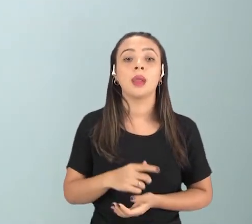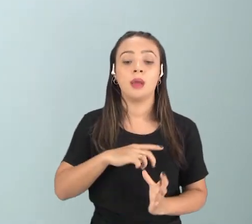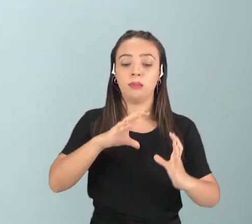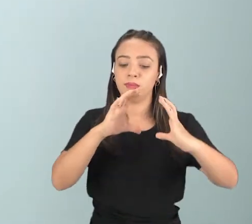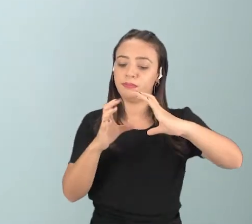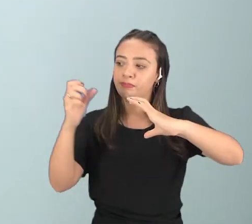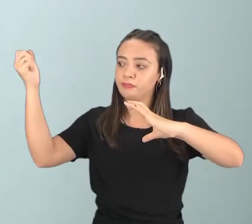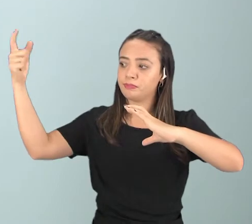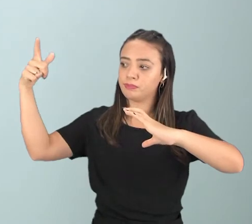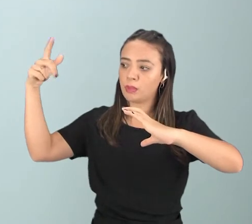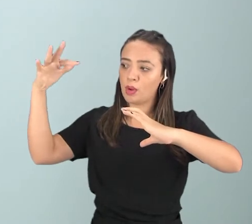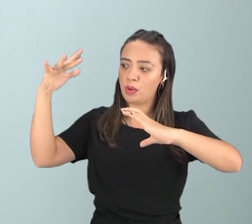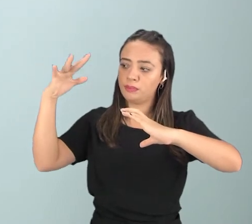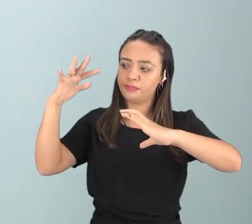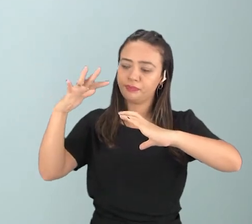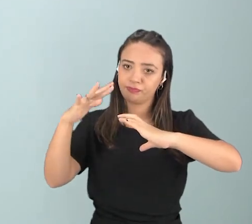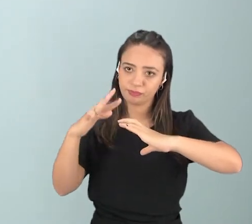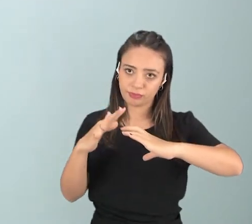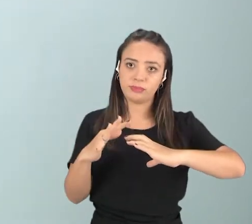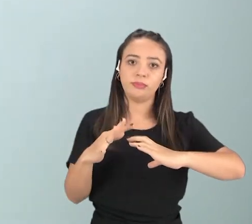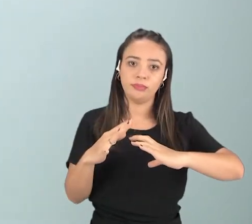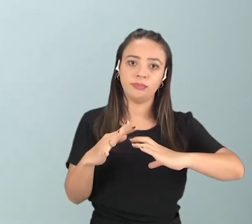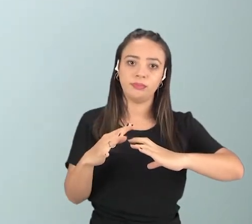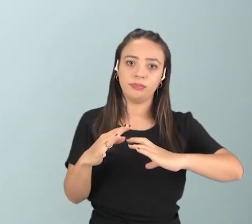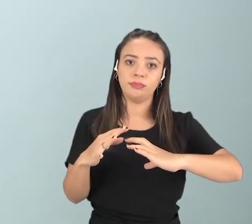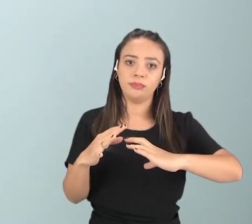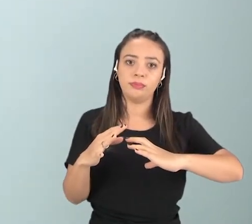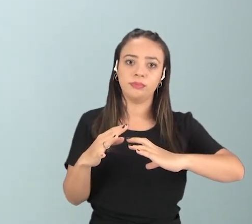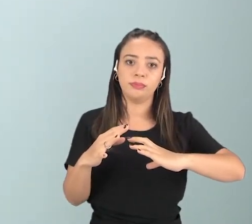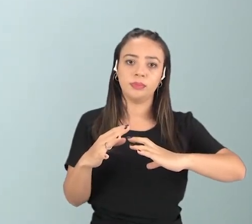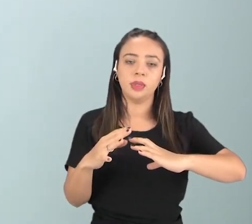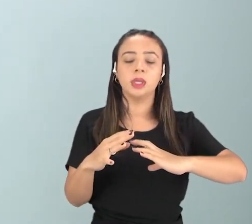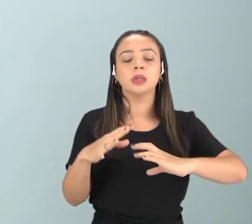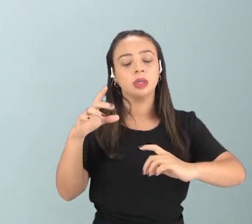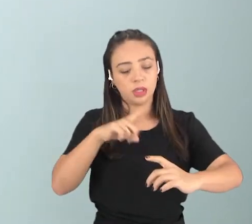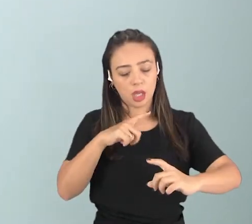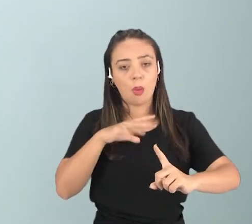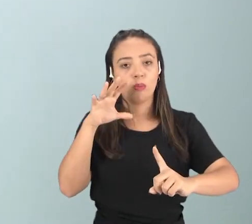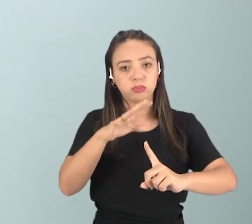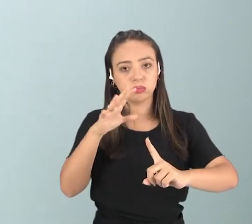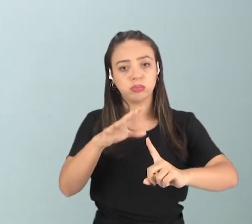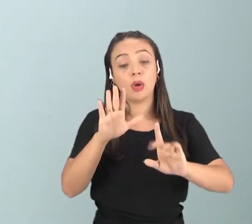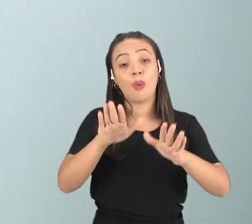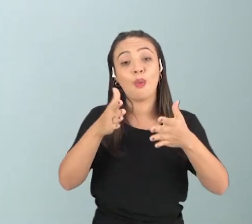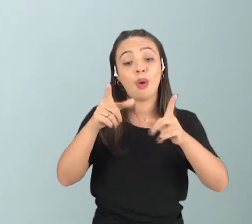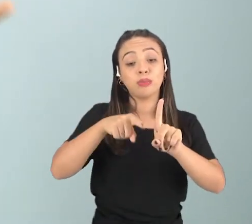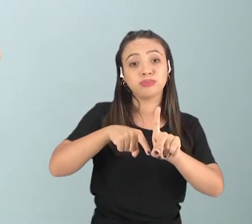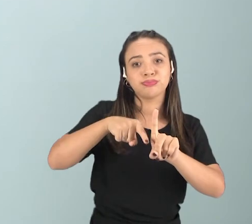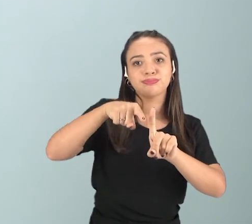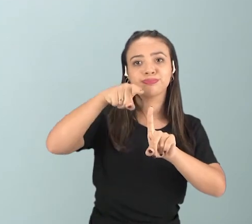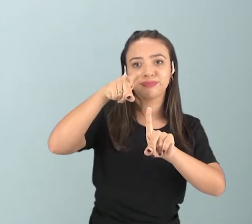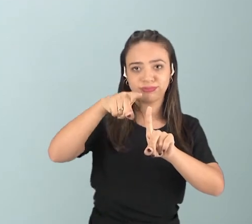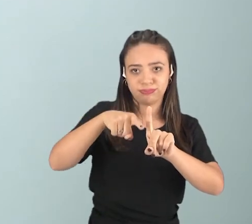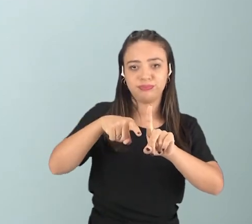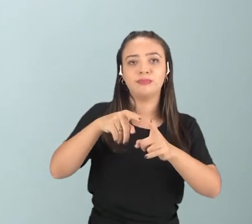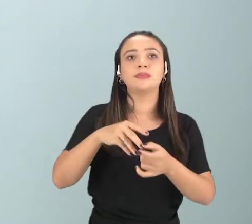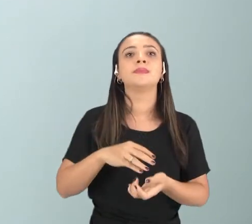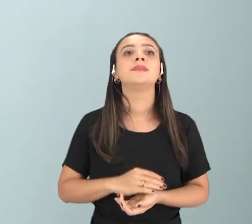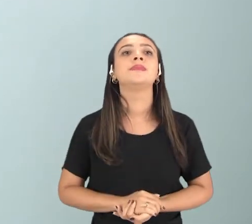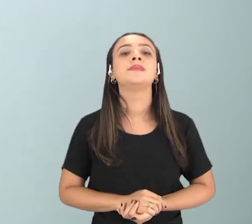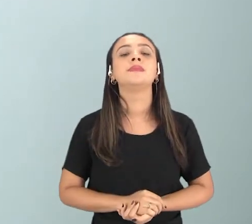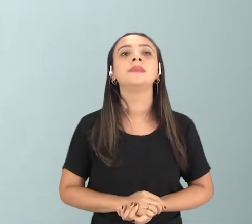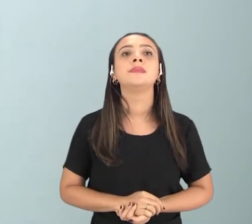um plano, eles chegam num plano inclinado, tá? Isso vai afetar diretamente a que temperatura aquela região vai chegar, tá?